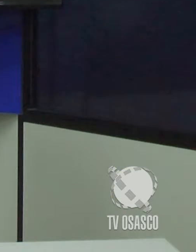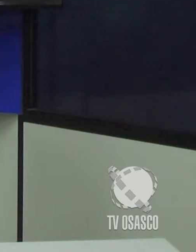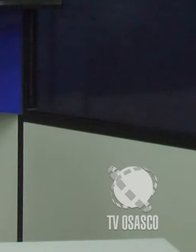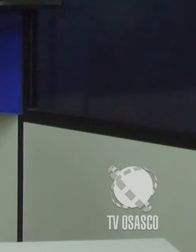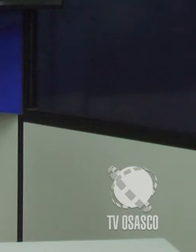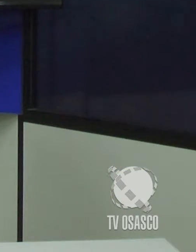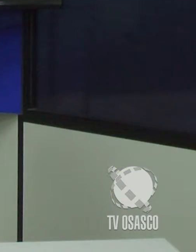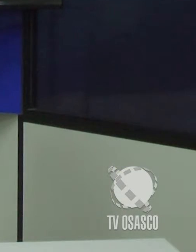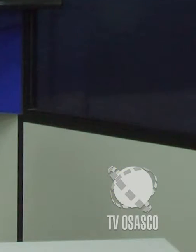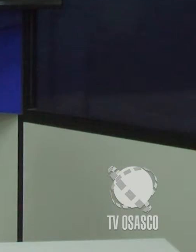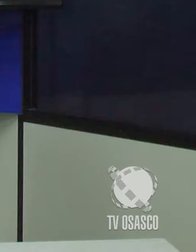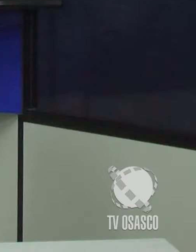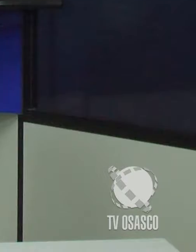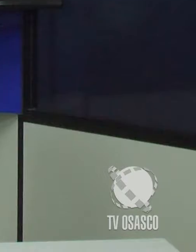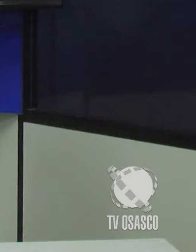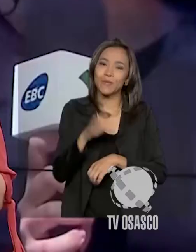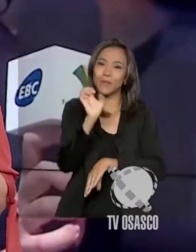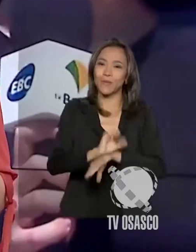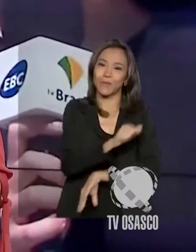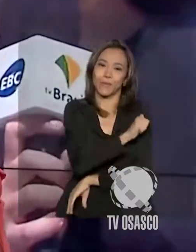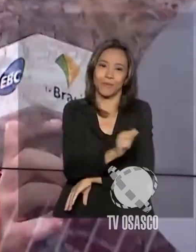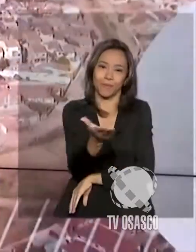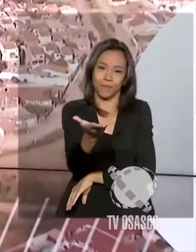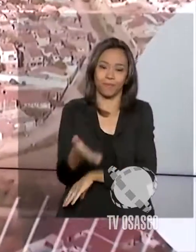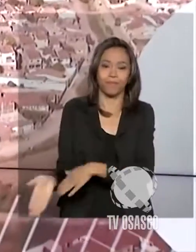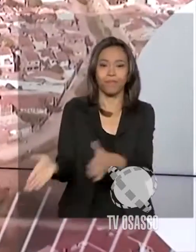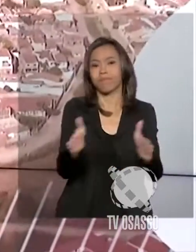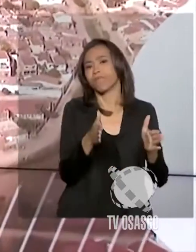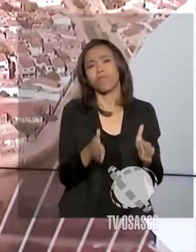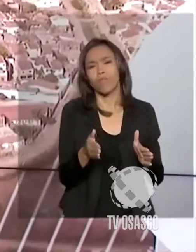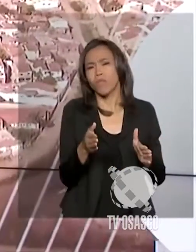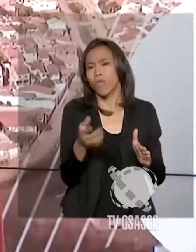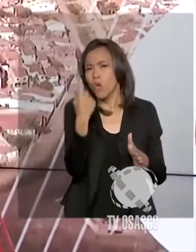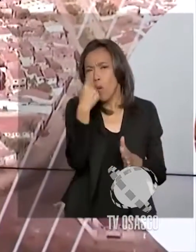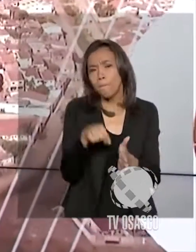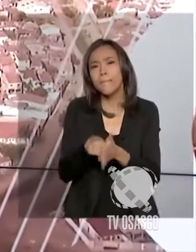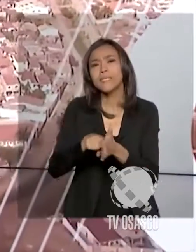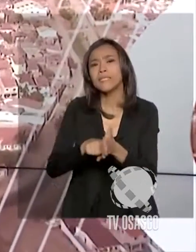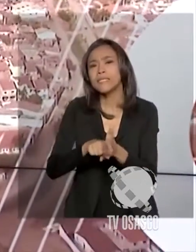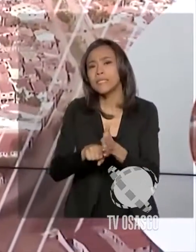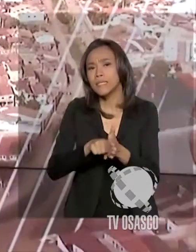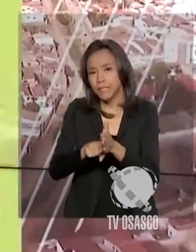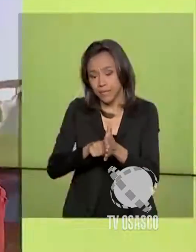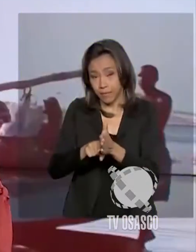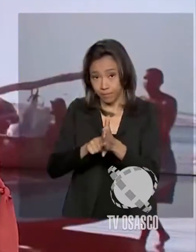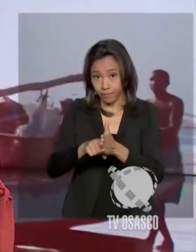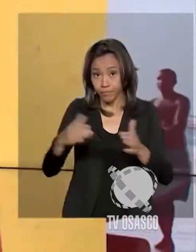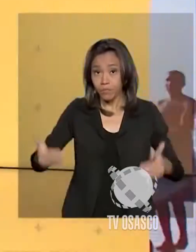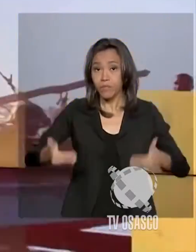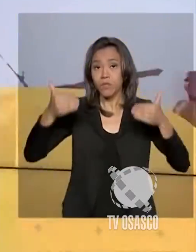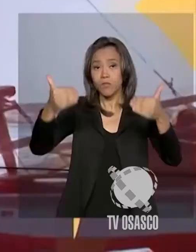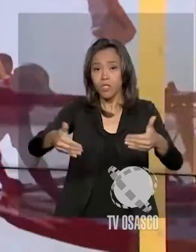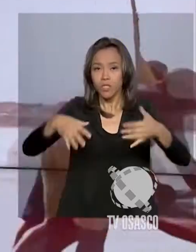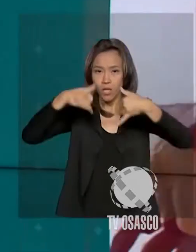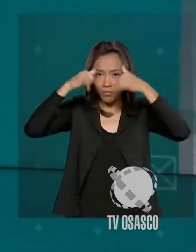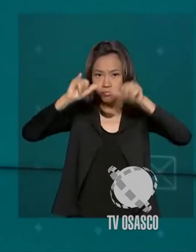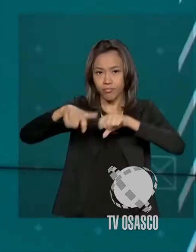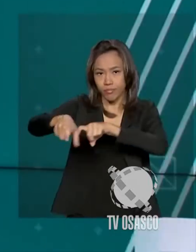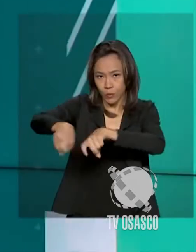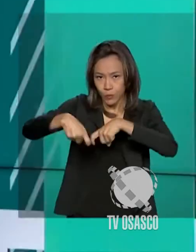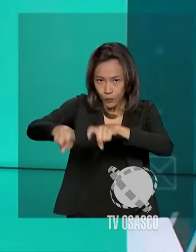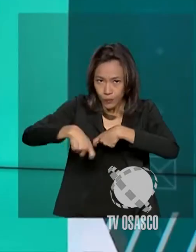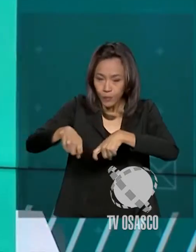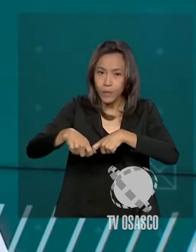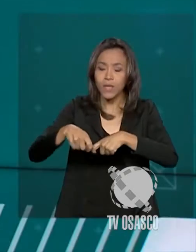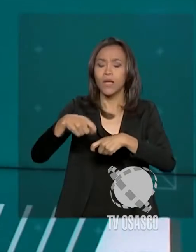possuem risco para a saúde. E olha, uma pesquisa do Ministério da Agricultura, Pecuária e Abastecimento mostra que mais de